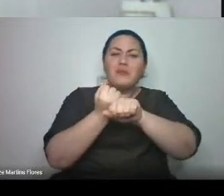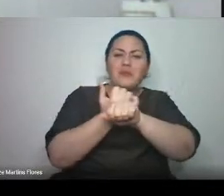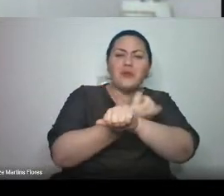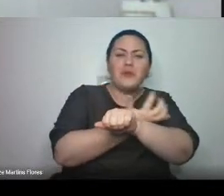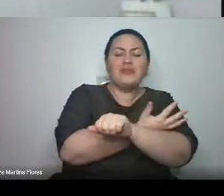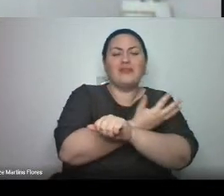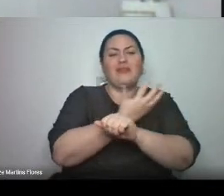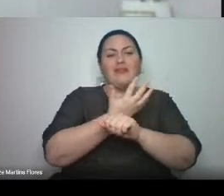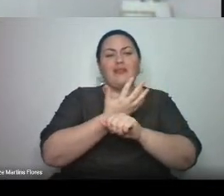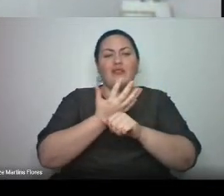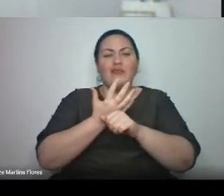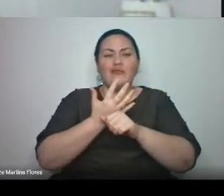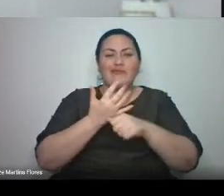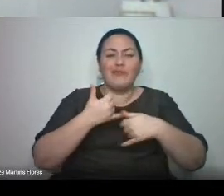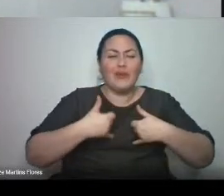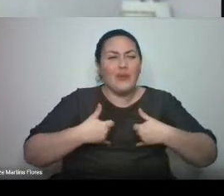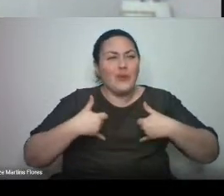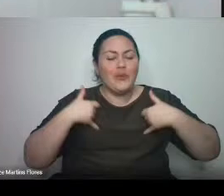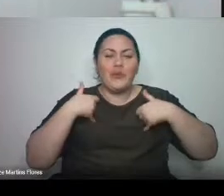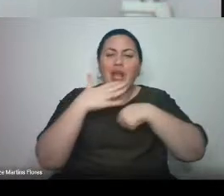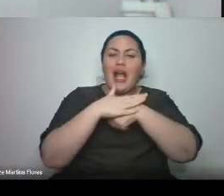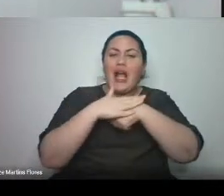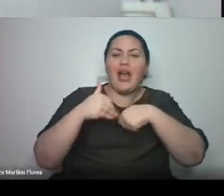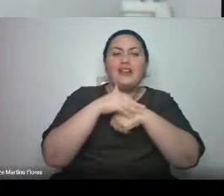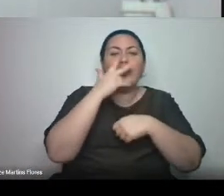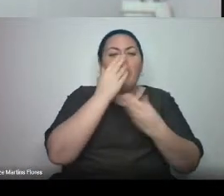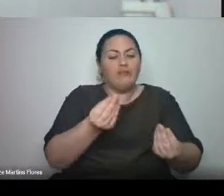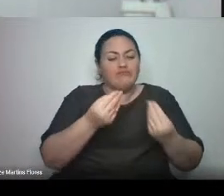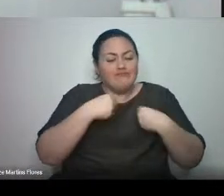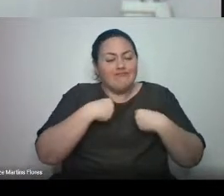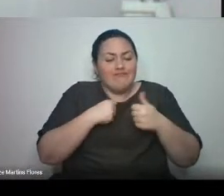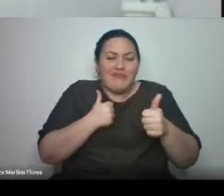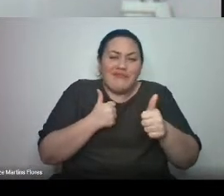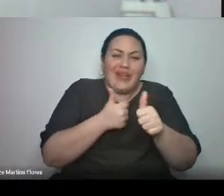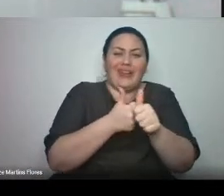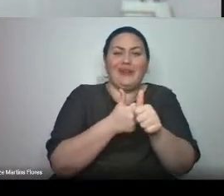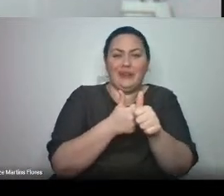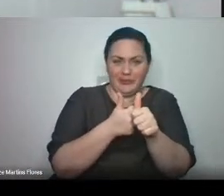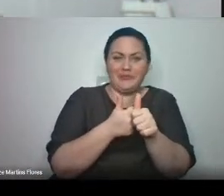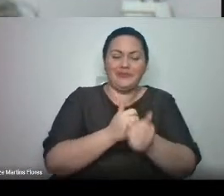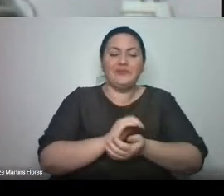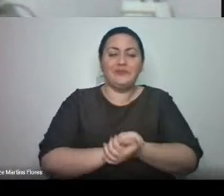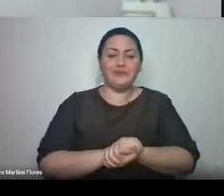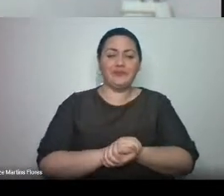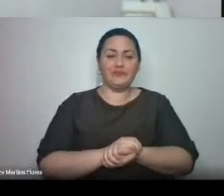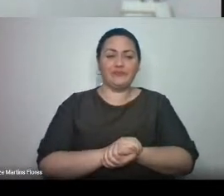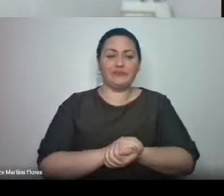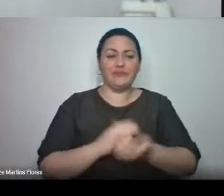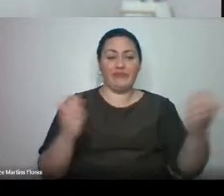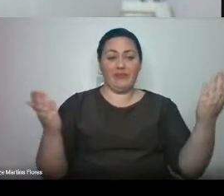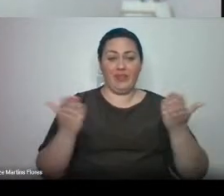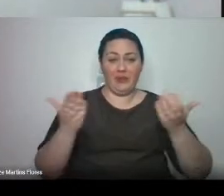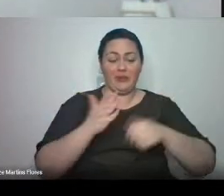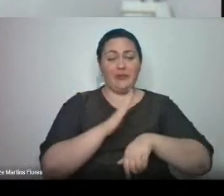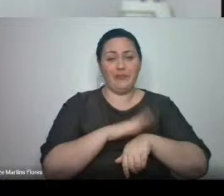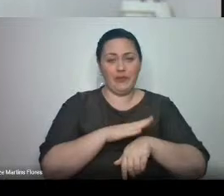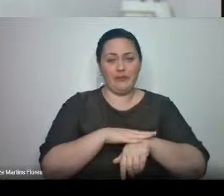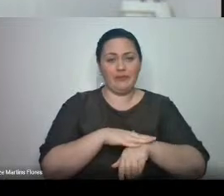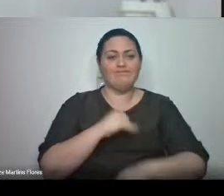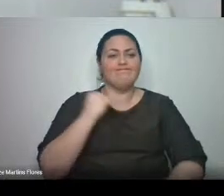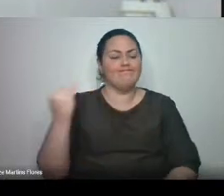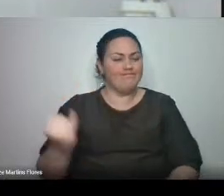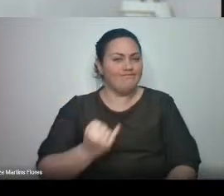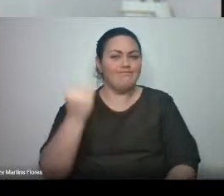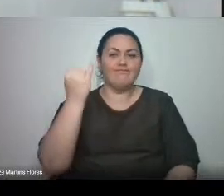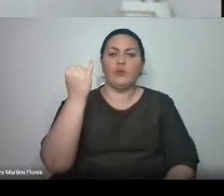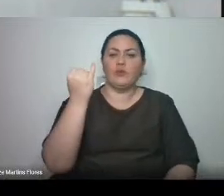pelo orgulho. Nesse momento, então, em que mais ainda importante se faz formarmos